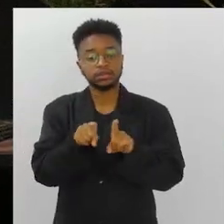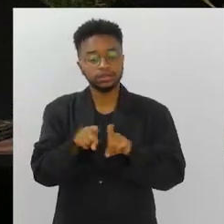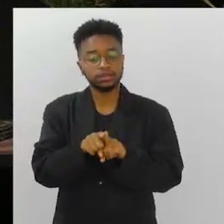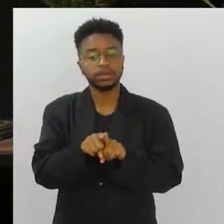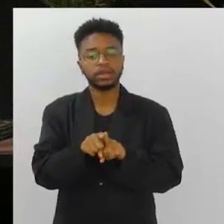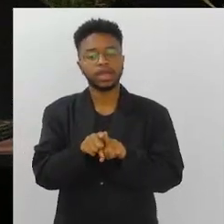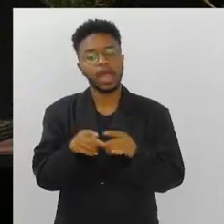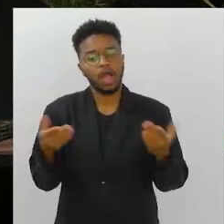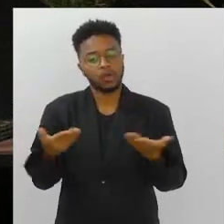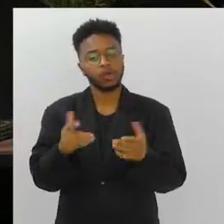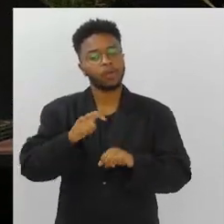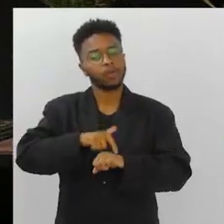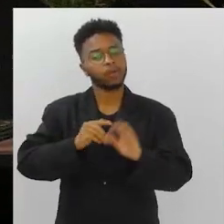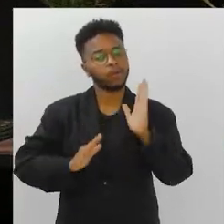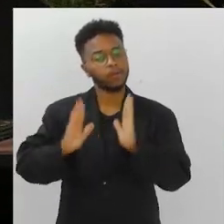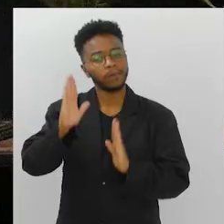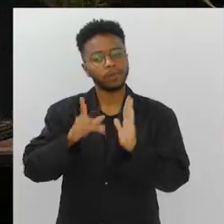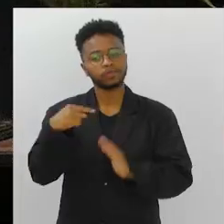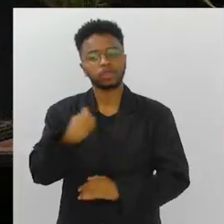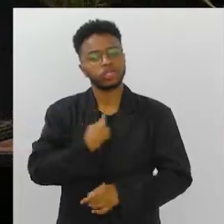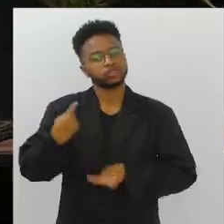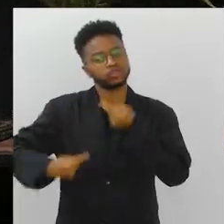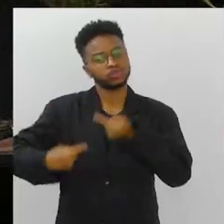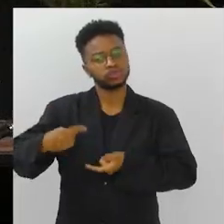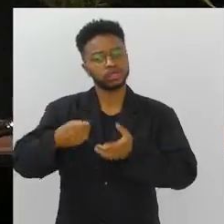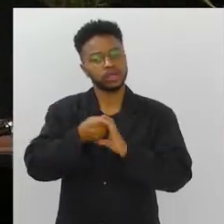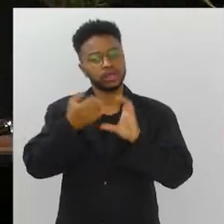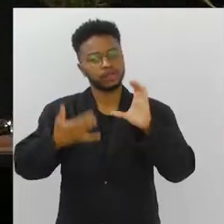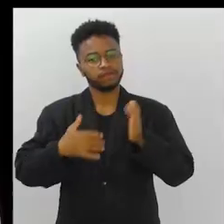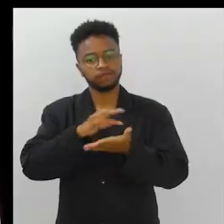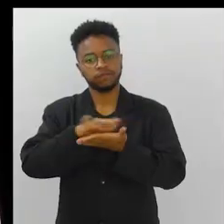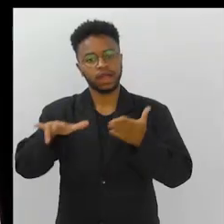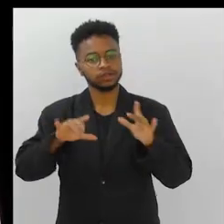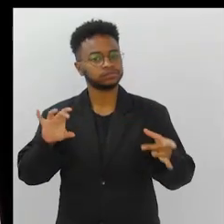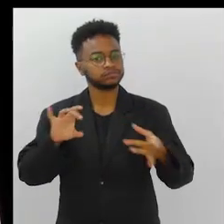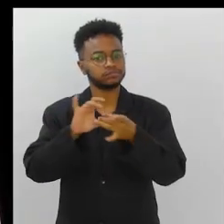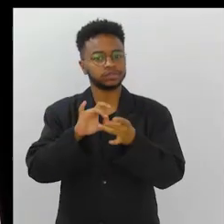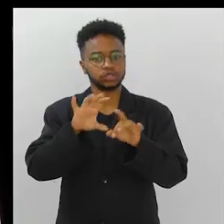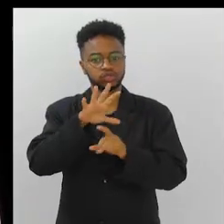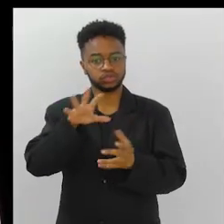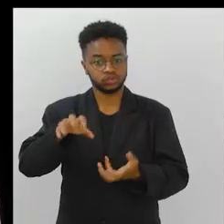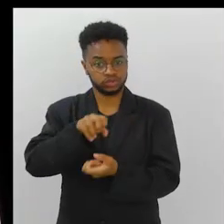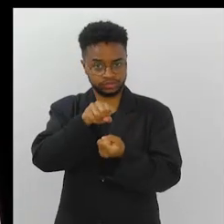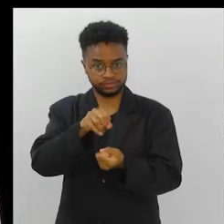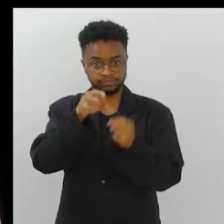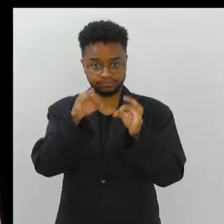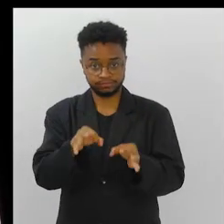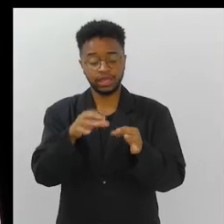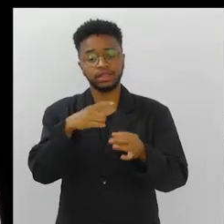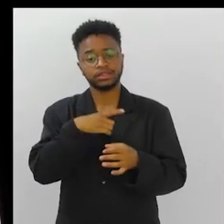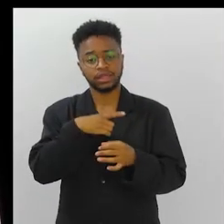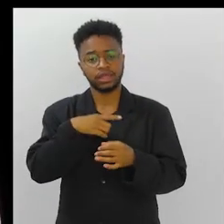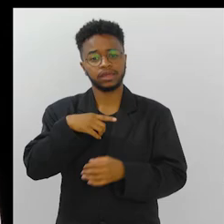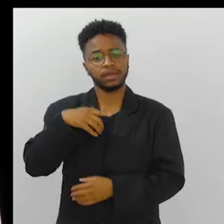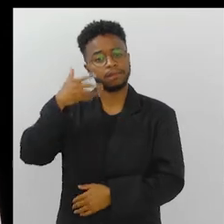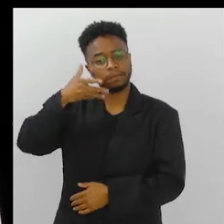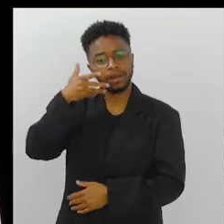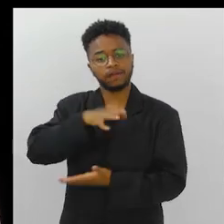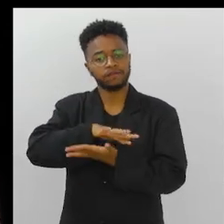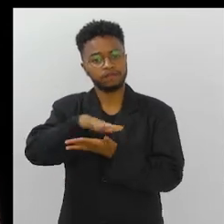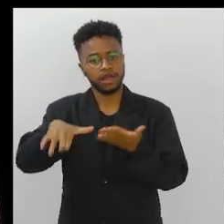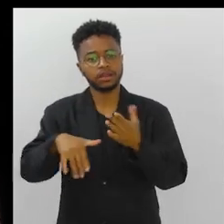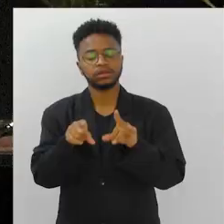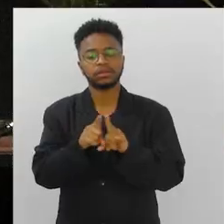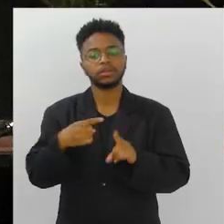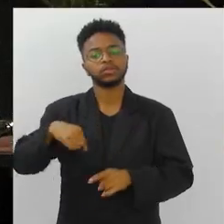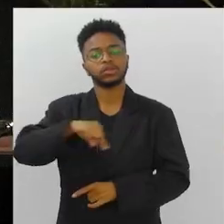E esse é um momento de discutir diversos aspectos ligados à sustentabilidade. A gente vai ter vários painéis